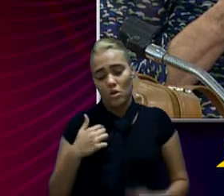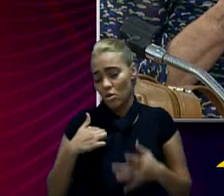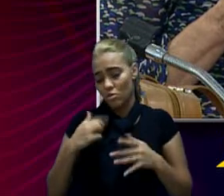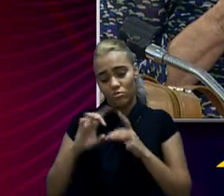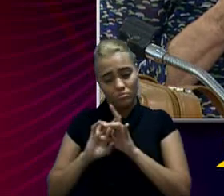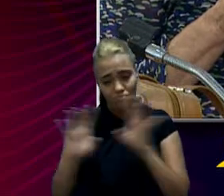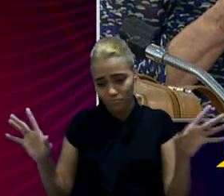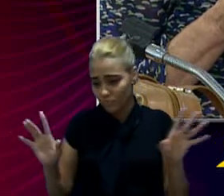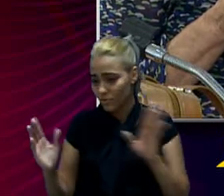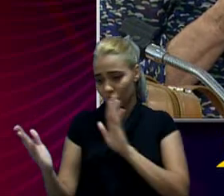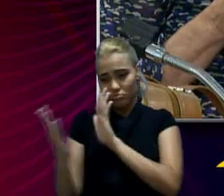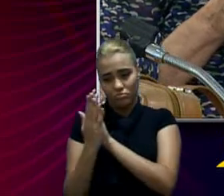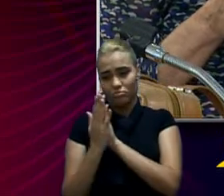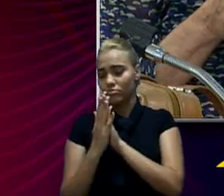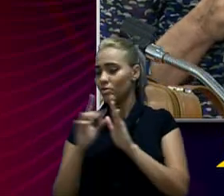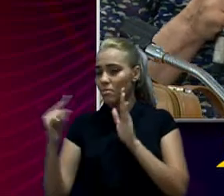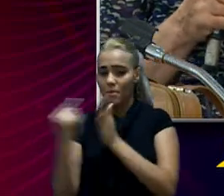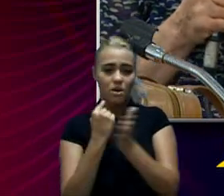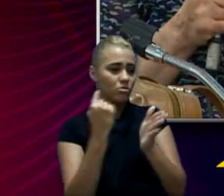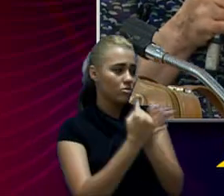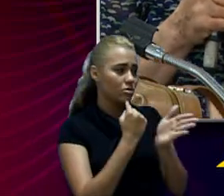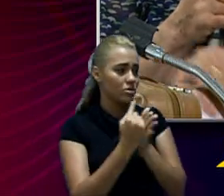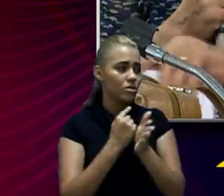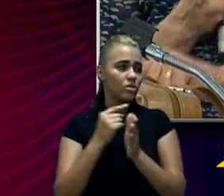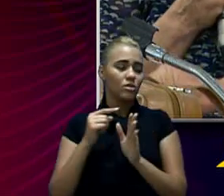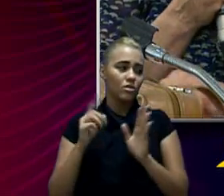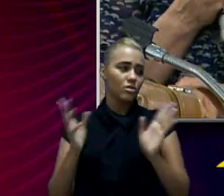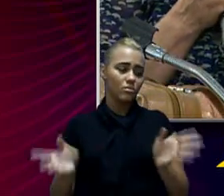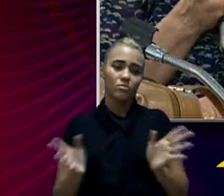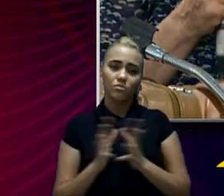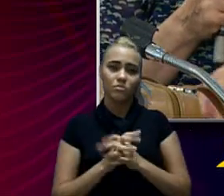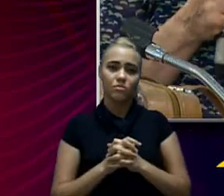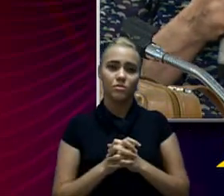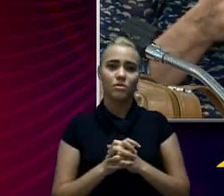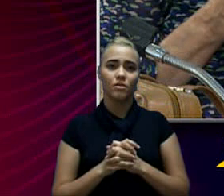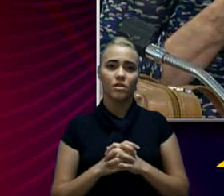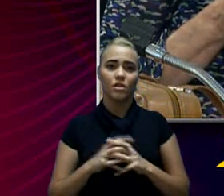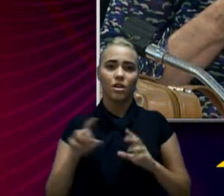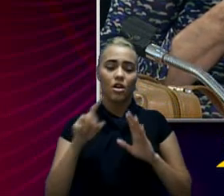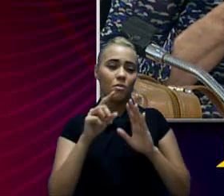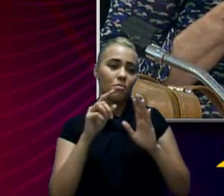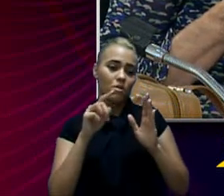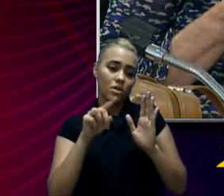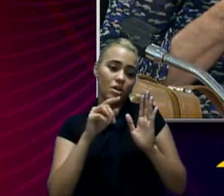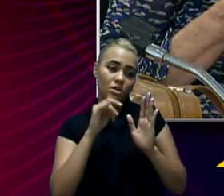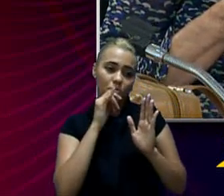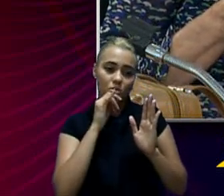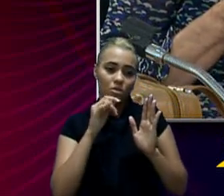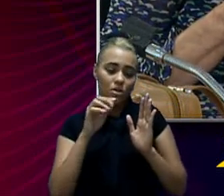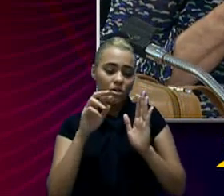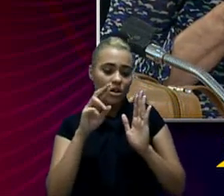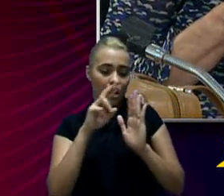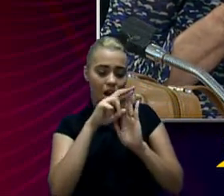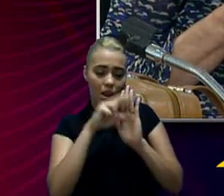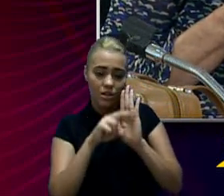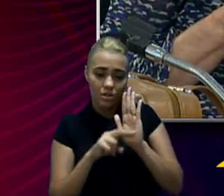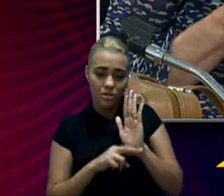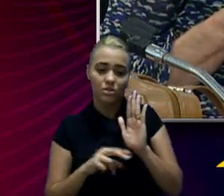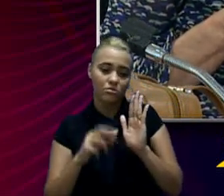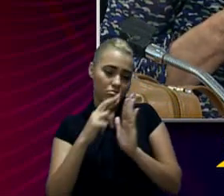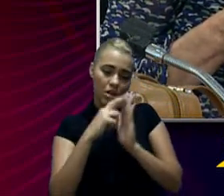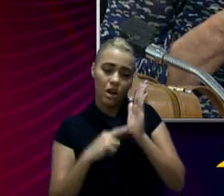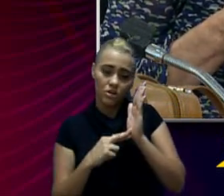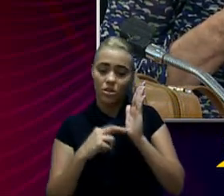disposição para as demais perguntas, mas se puder ser relativo ao relatório de gestão fiscal, ou seja, o encerramento terceiro paribense...